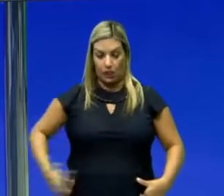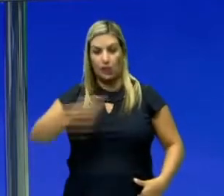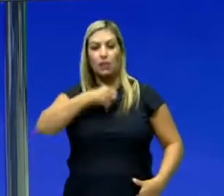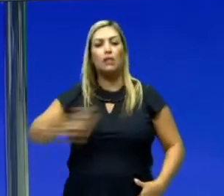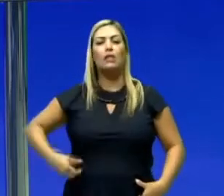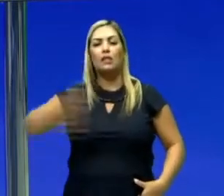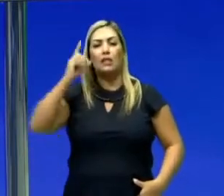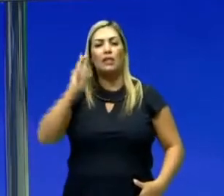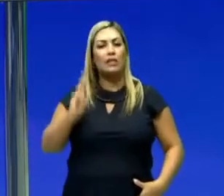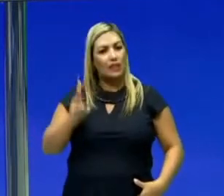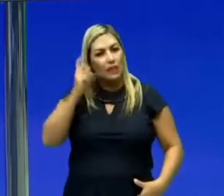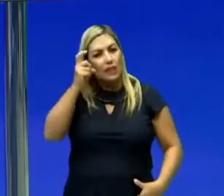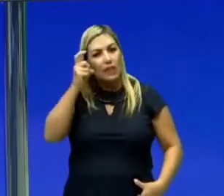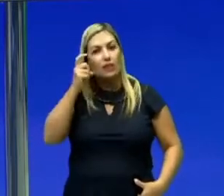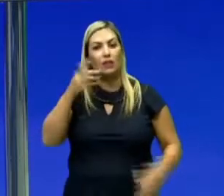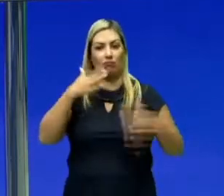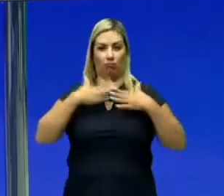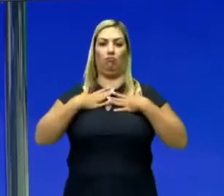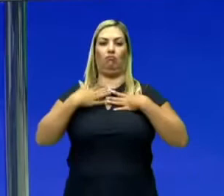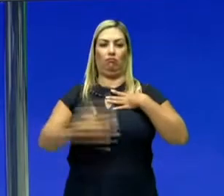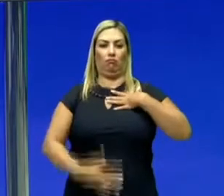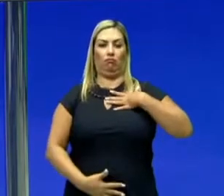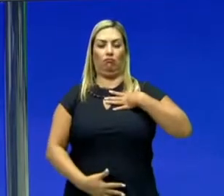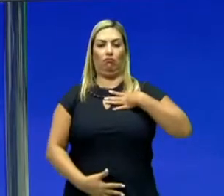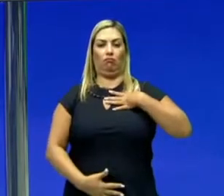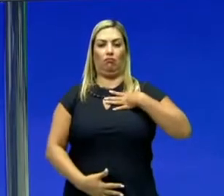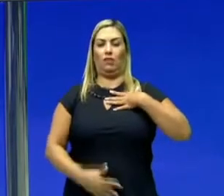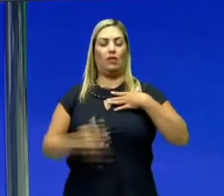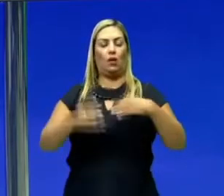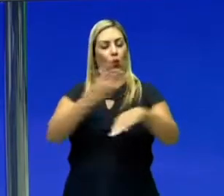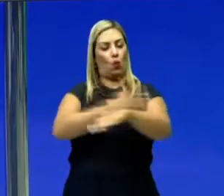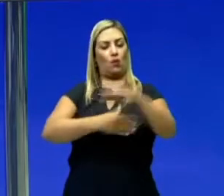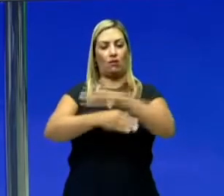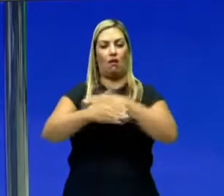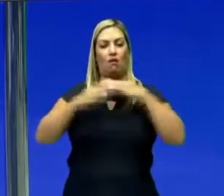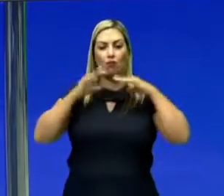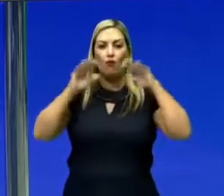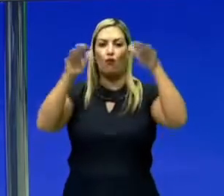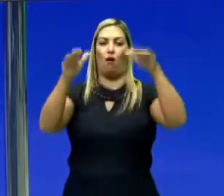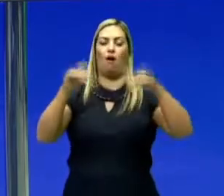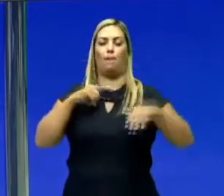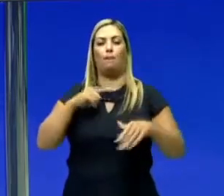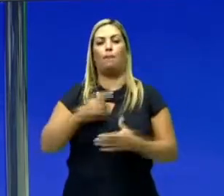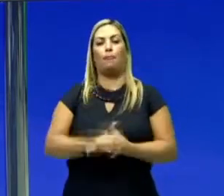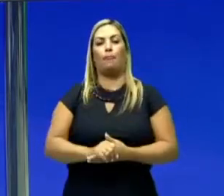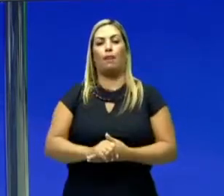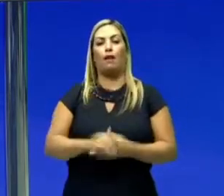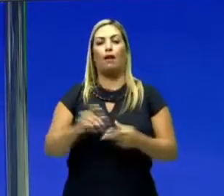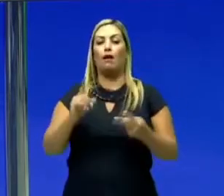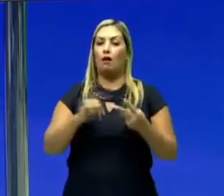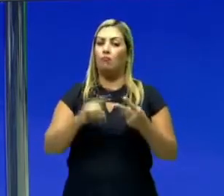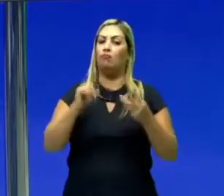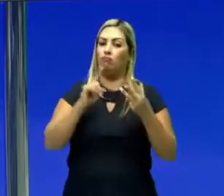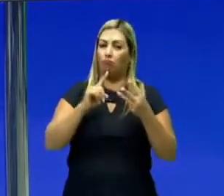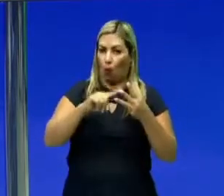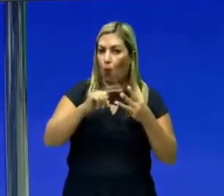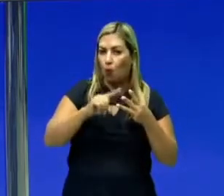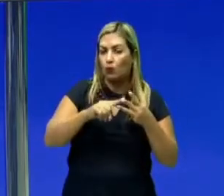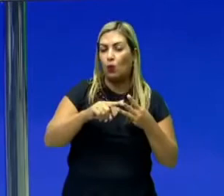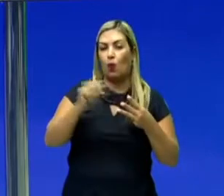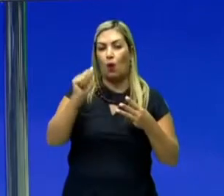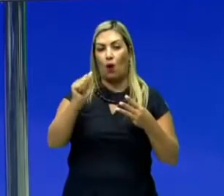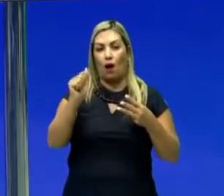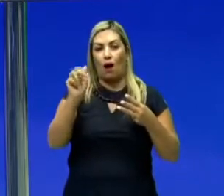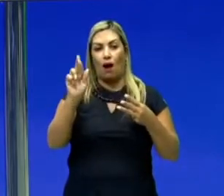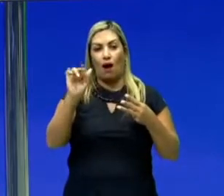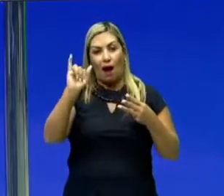tentam estabilizar o seu corpo na cadeira para você não se machucar. Um outro ponto é a questão do iberg. O acontece?